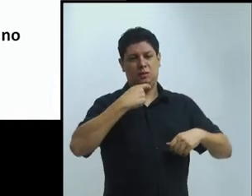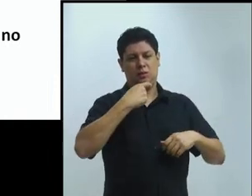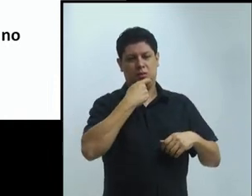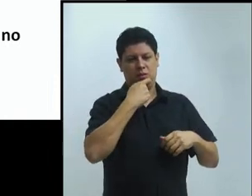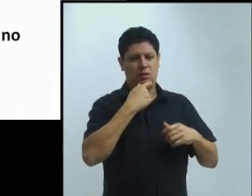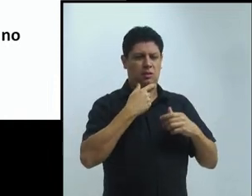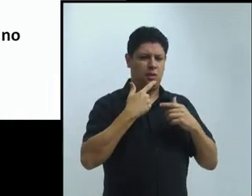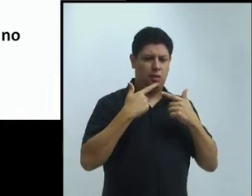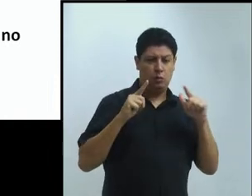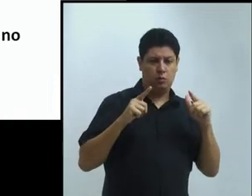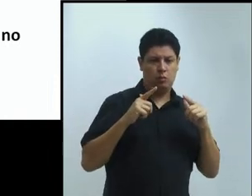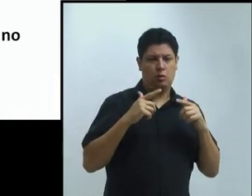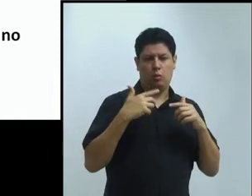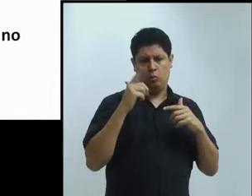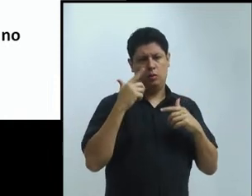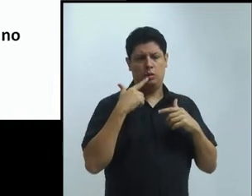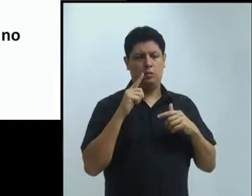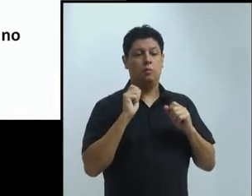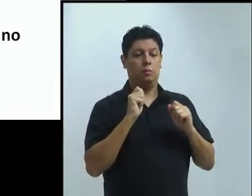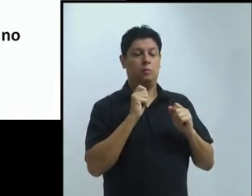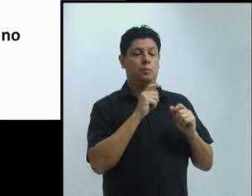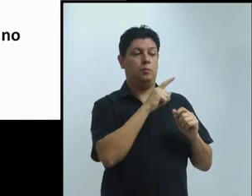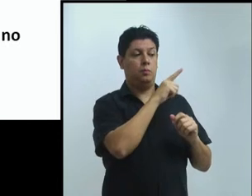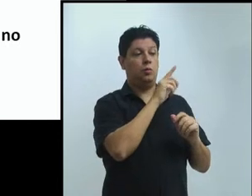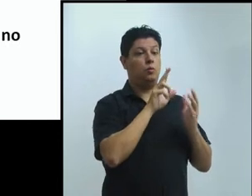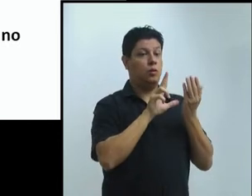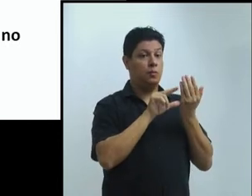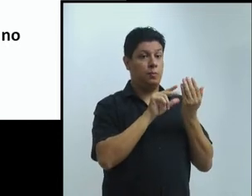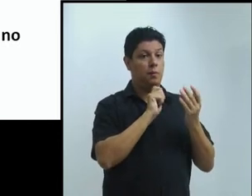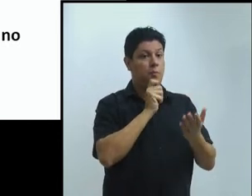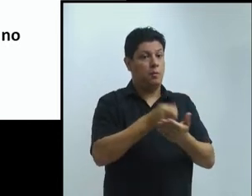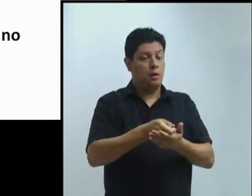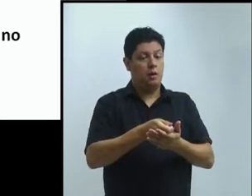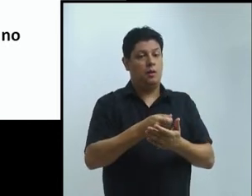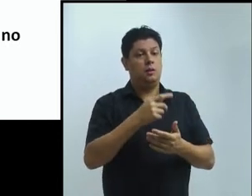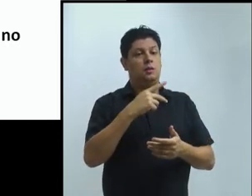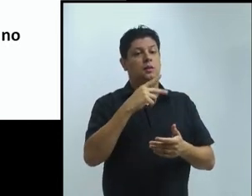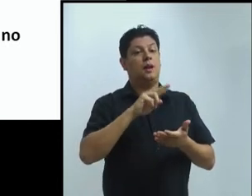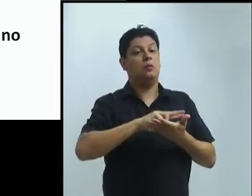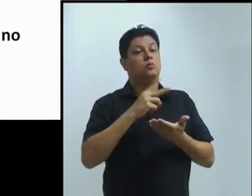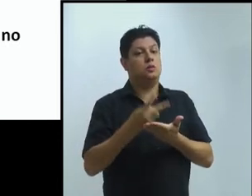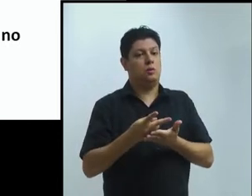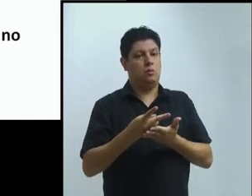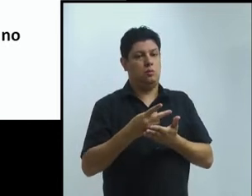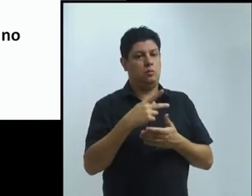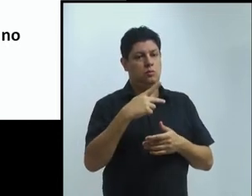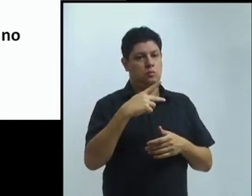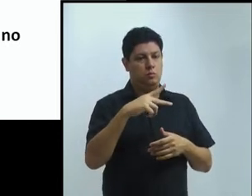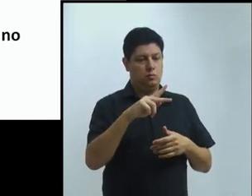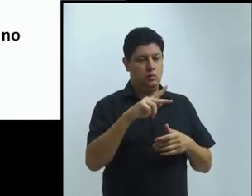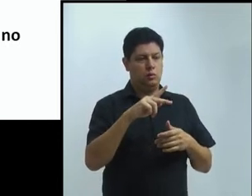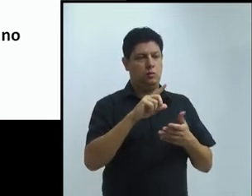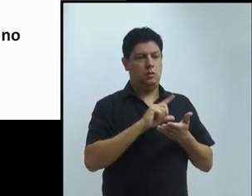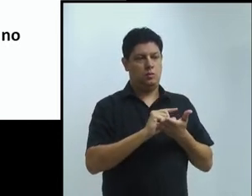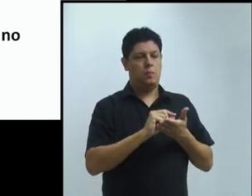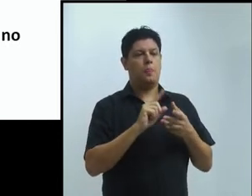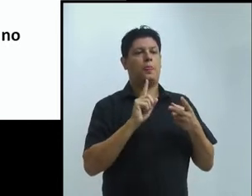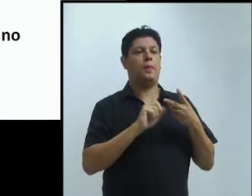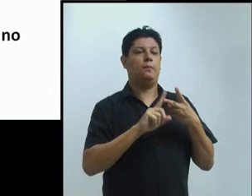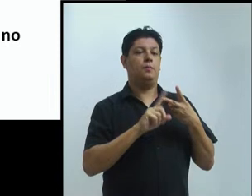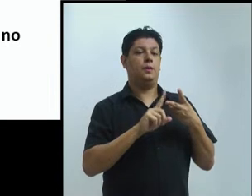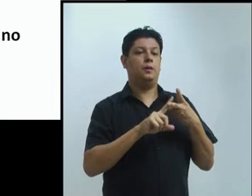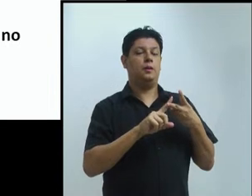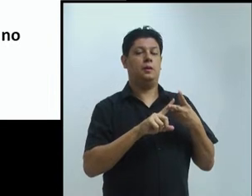paga essa taxa para vocês. Então, vejam, é só ter as boas ideias. E o terceiro programa é o